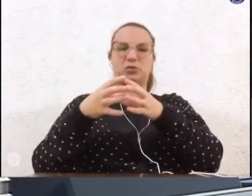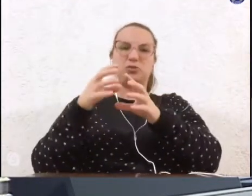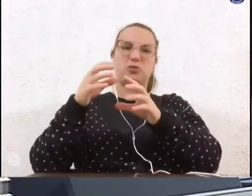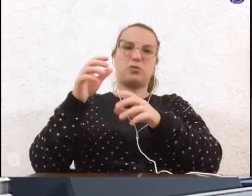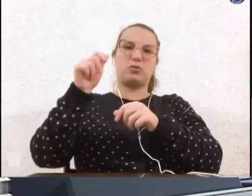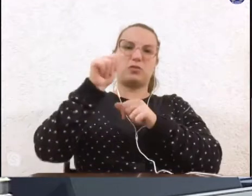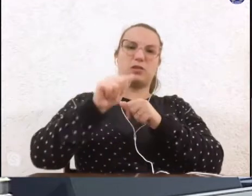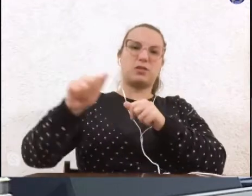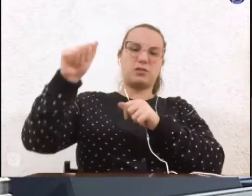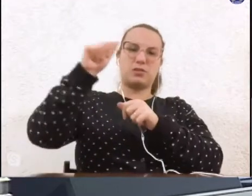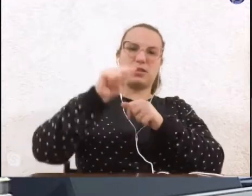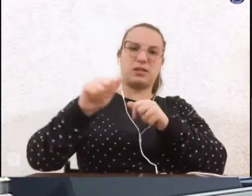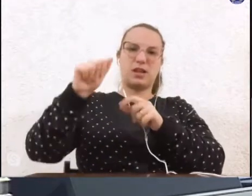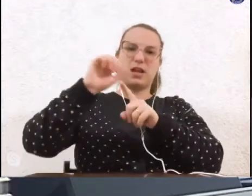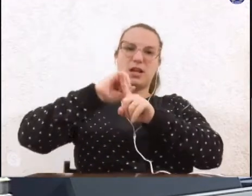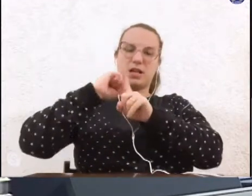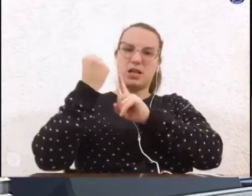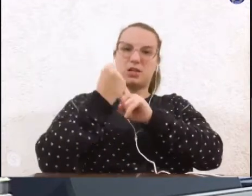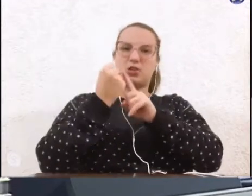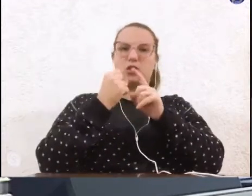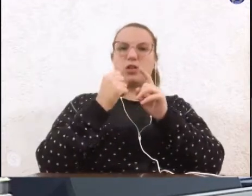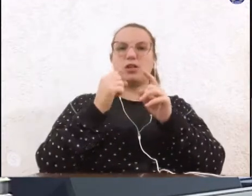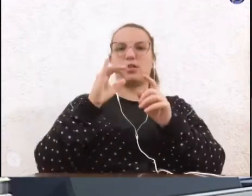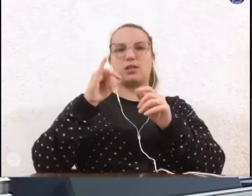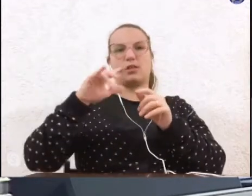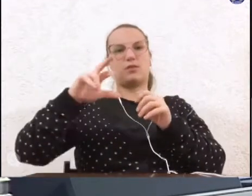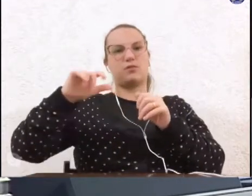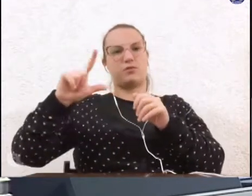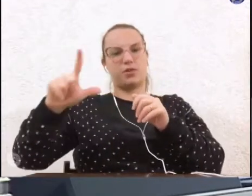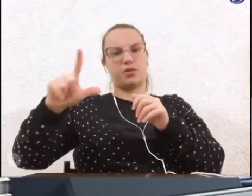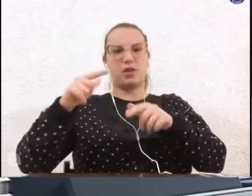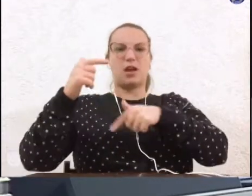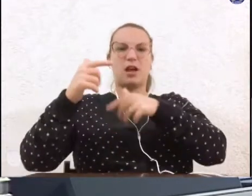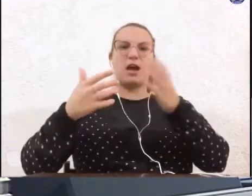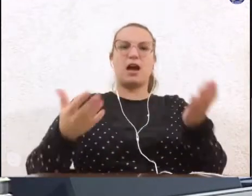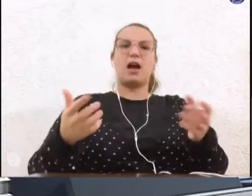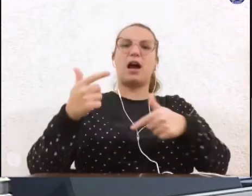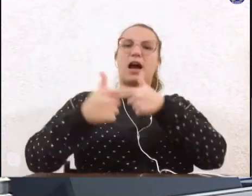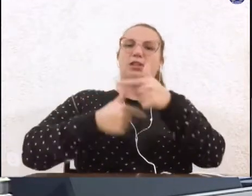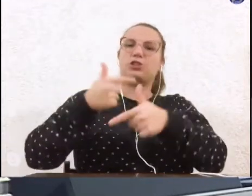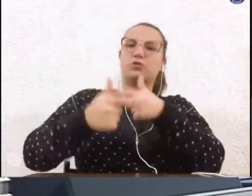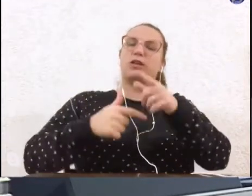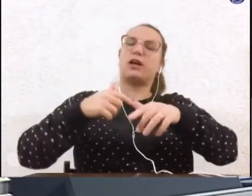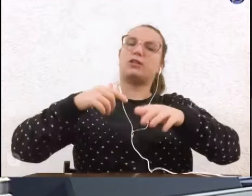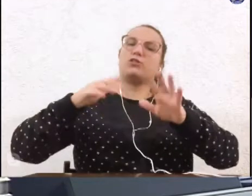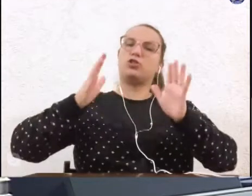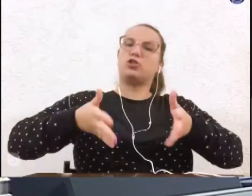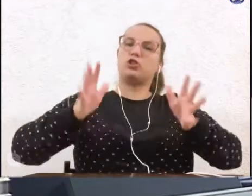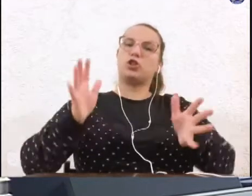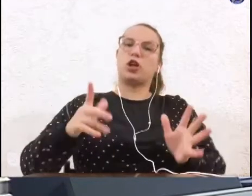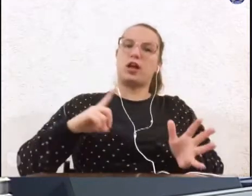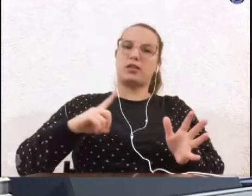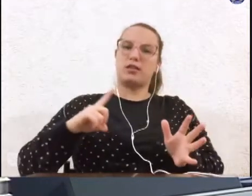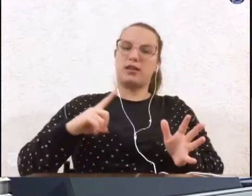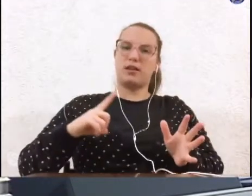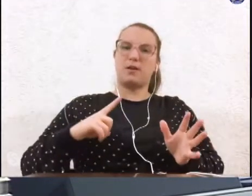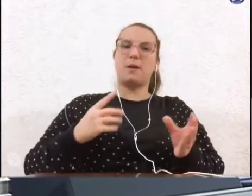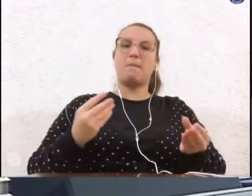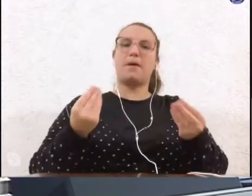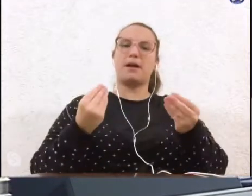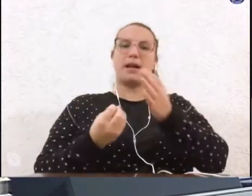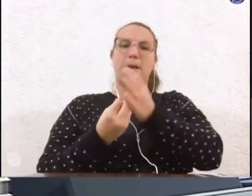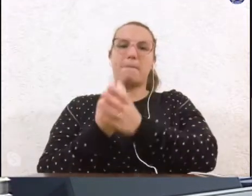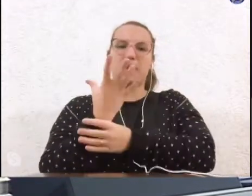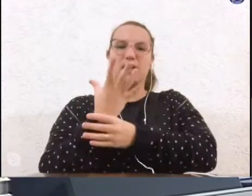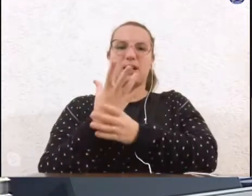civil organizada por meio de atividades e serviços existentes, visando implantar